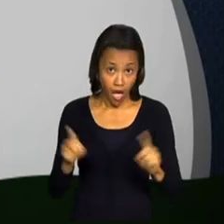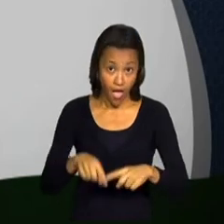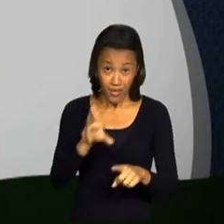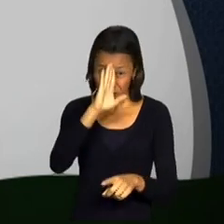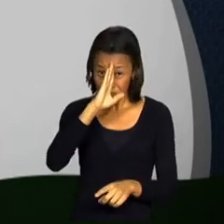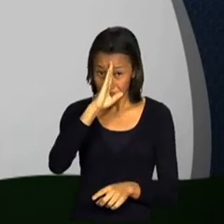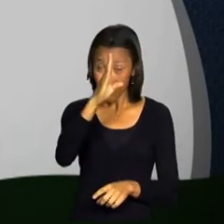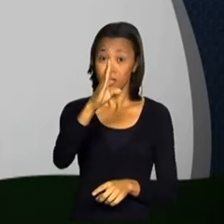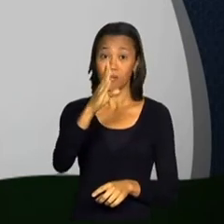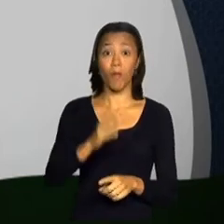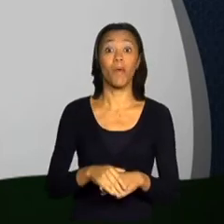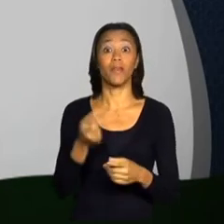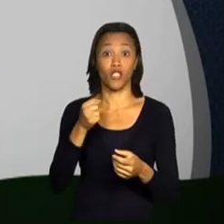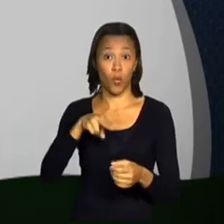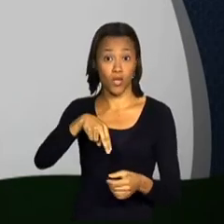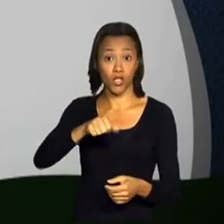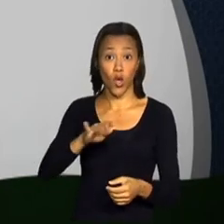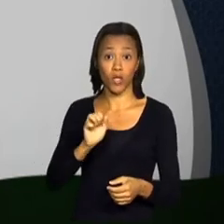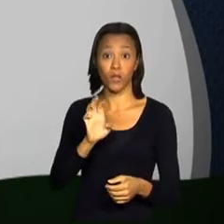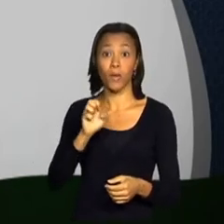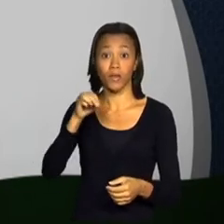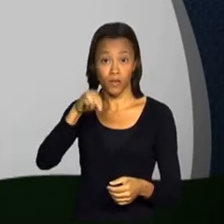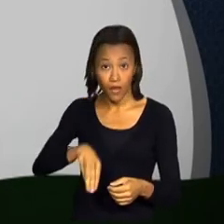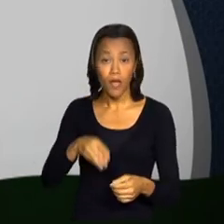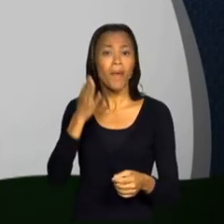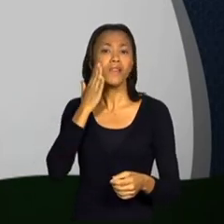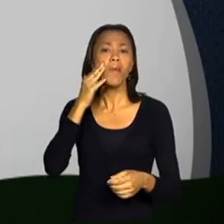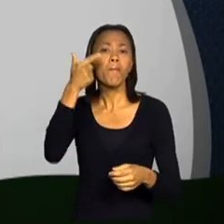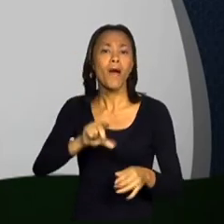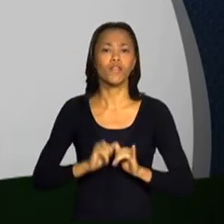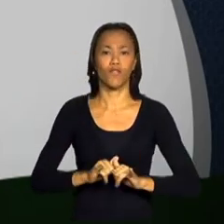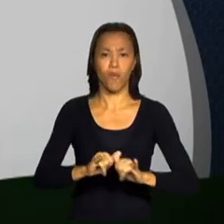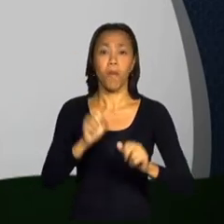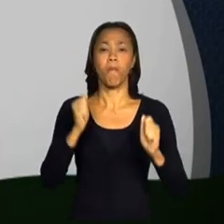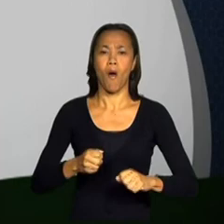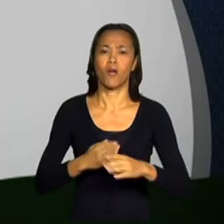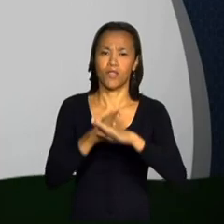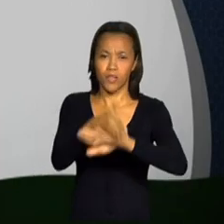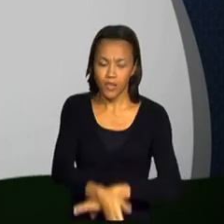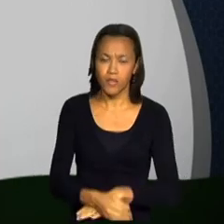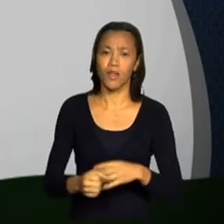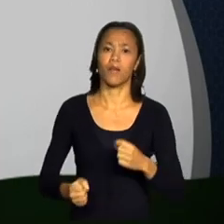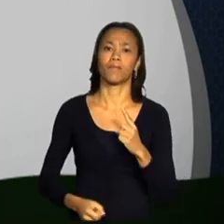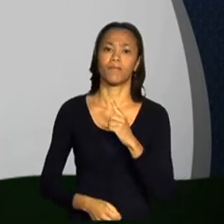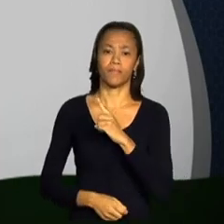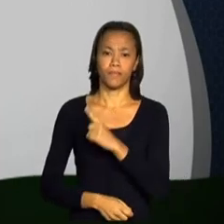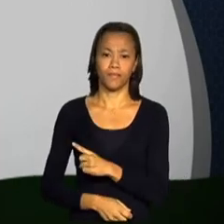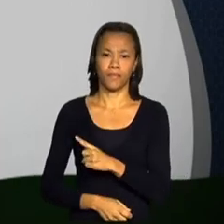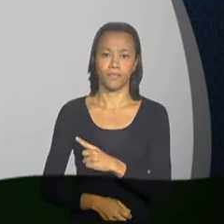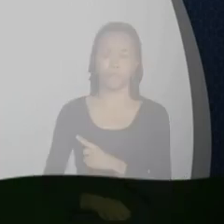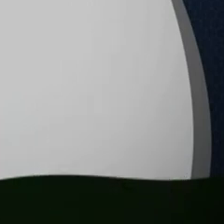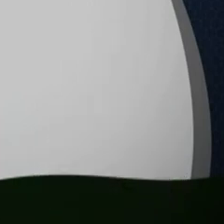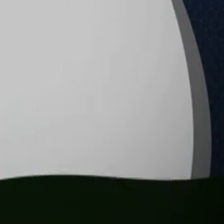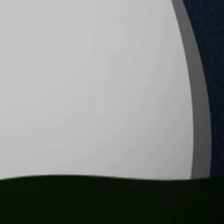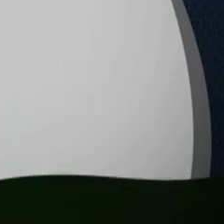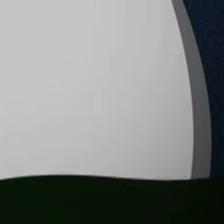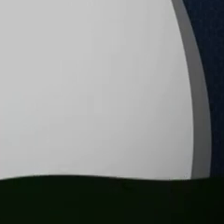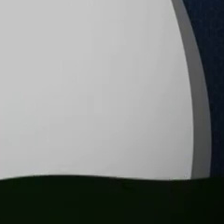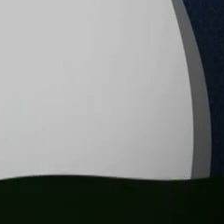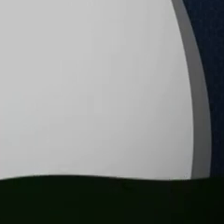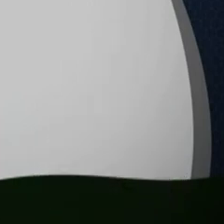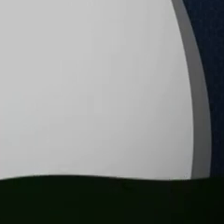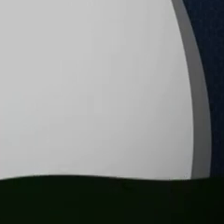exclusivamente com base nas notas do Enem. Para saber mais, acesse o site www.mec.gov